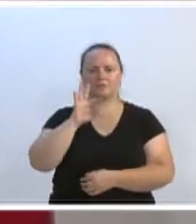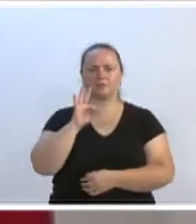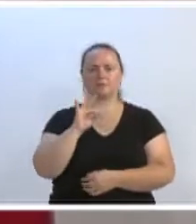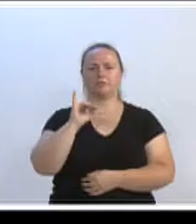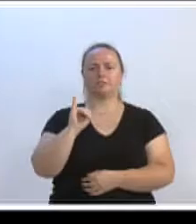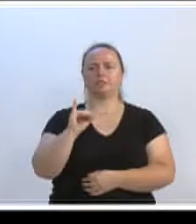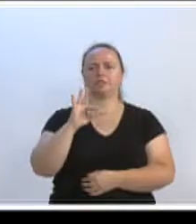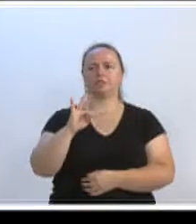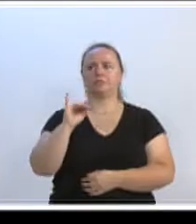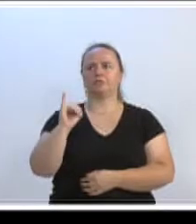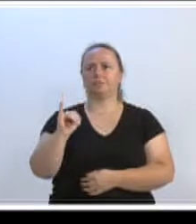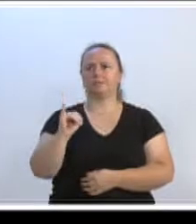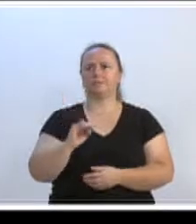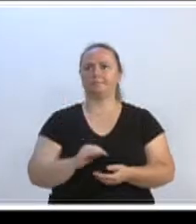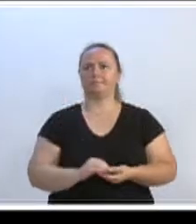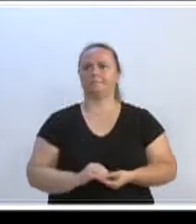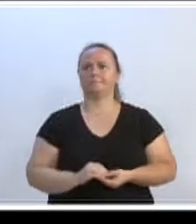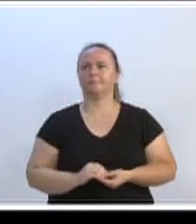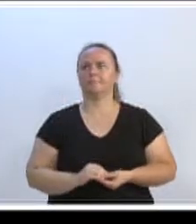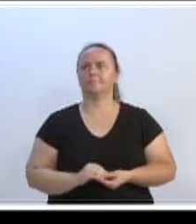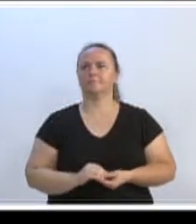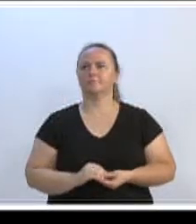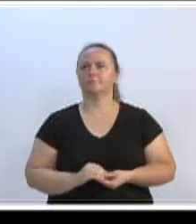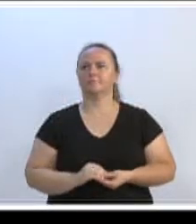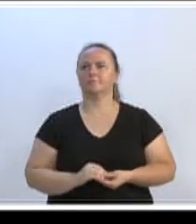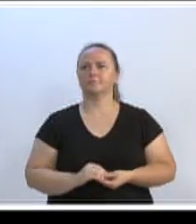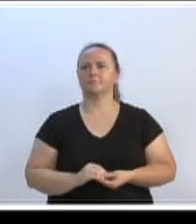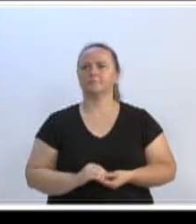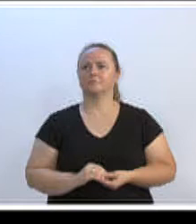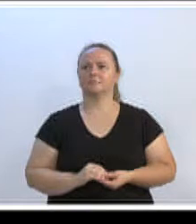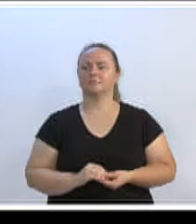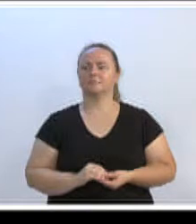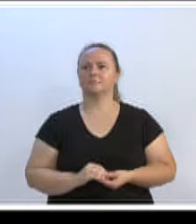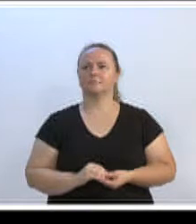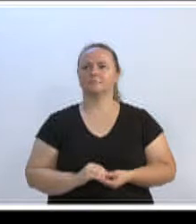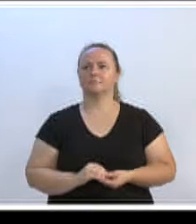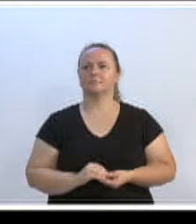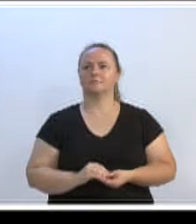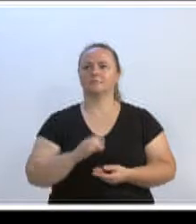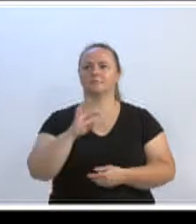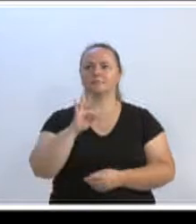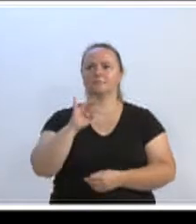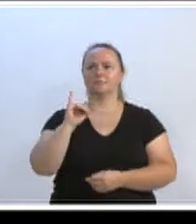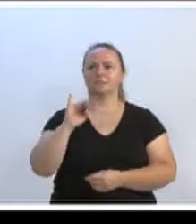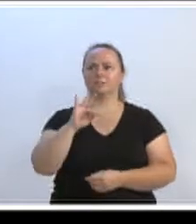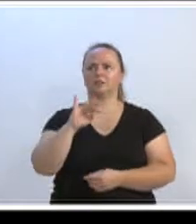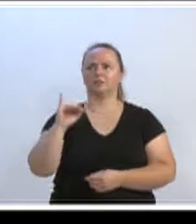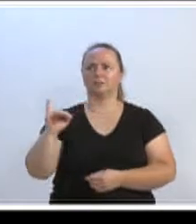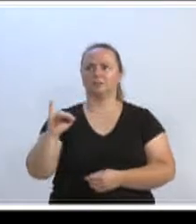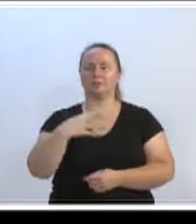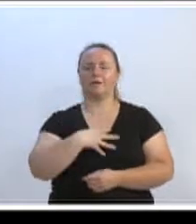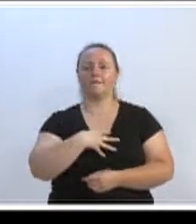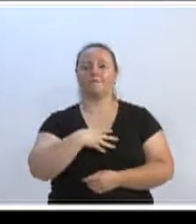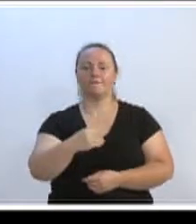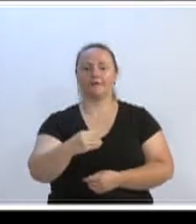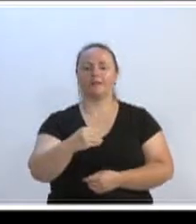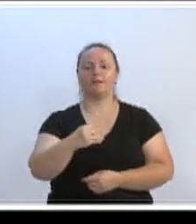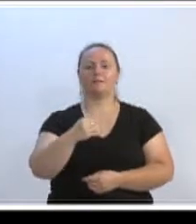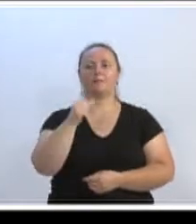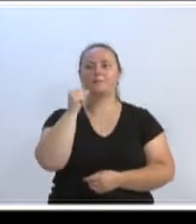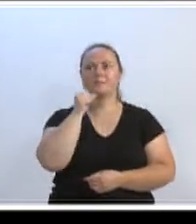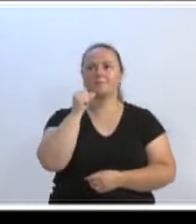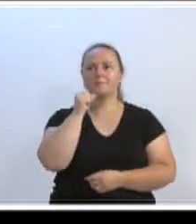A Tite é a filha do ator Bruno Gagliasso e da atriz Giovanna.